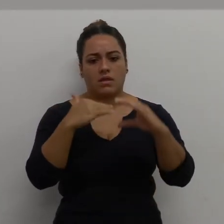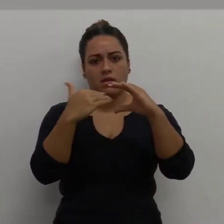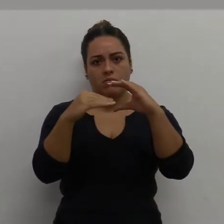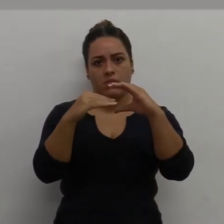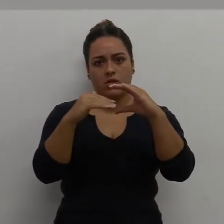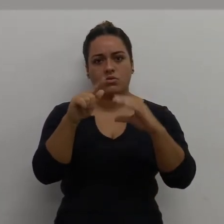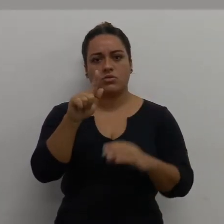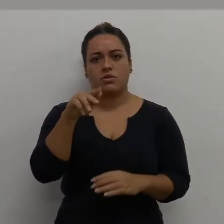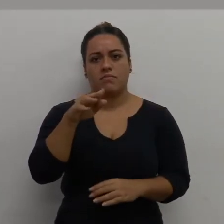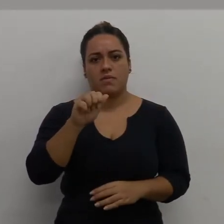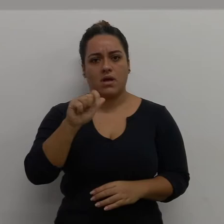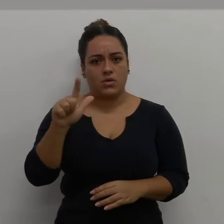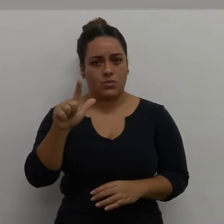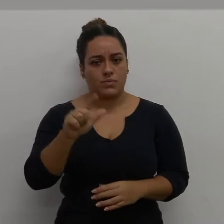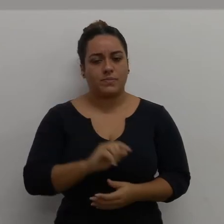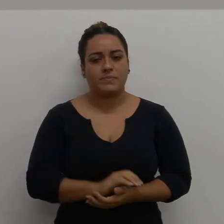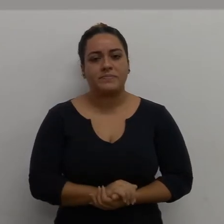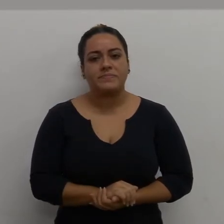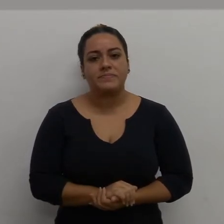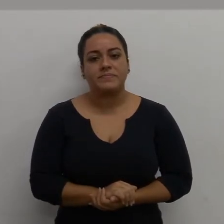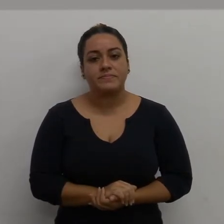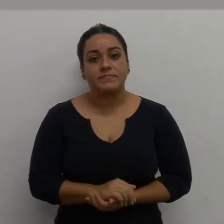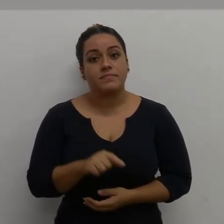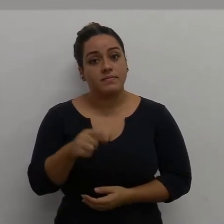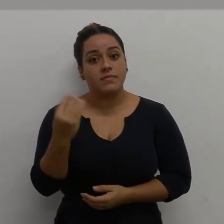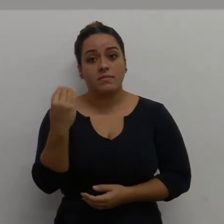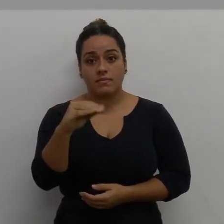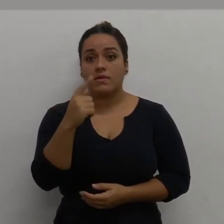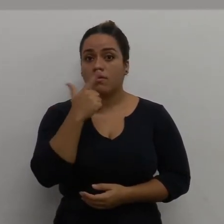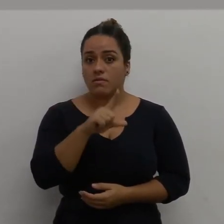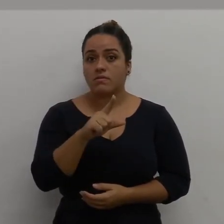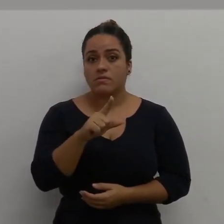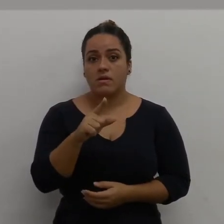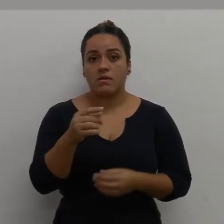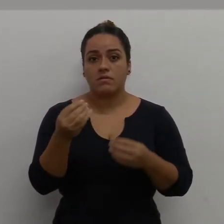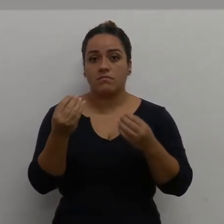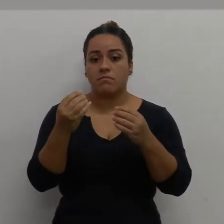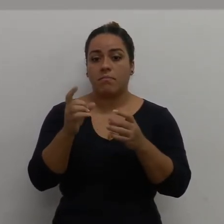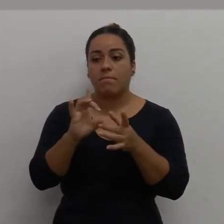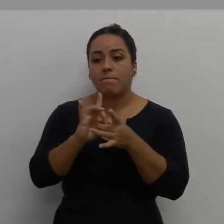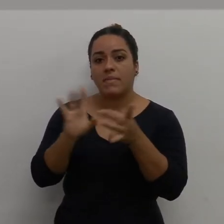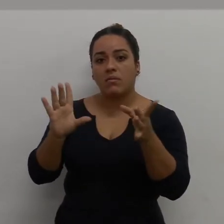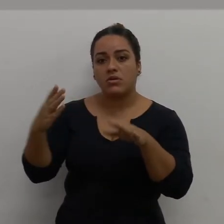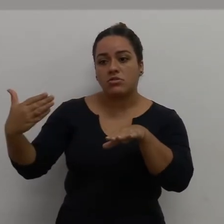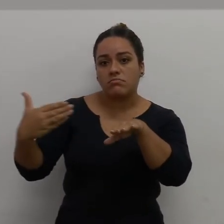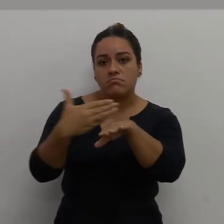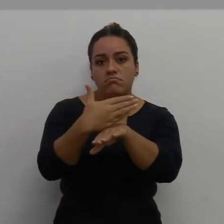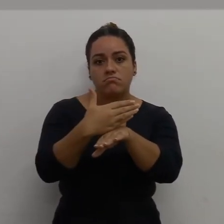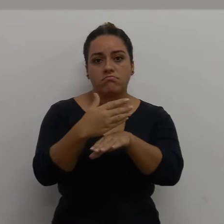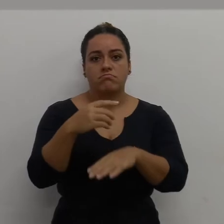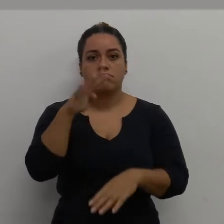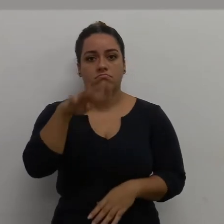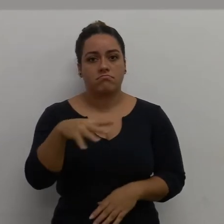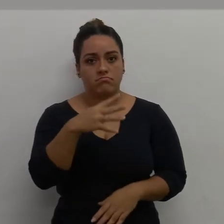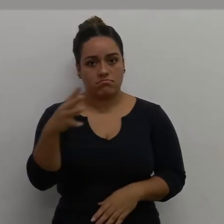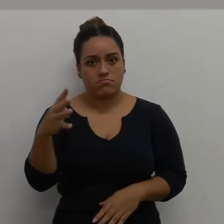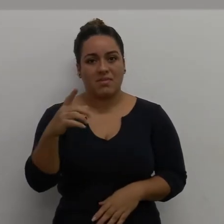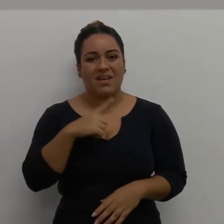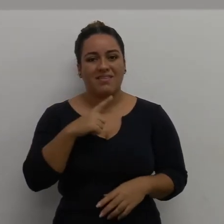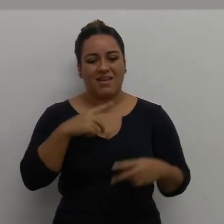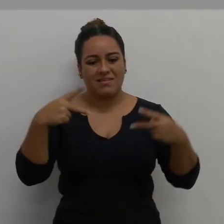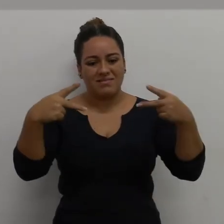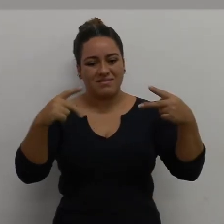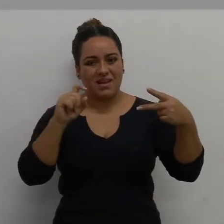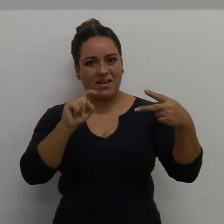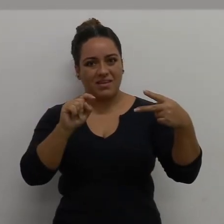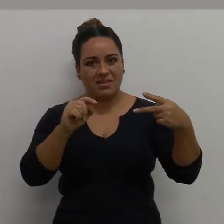Gmail, tá? Ok? E aqui você consegue dar permissão para a pessoa. Manda enviar, a pessoa vai receber um link com